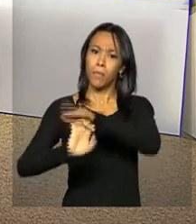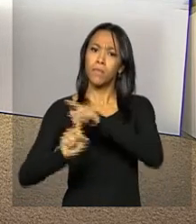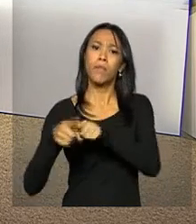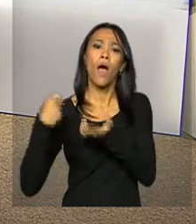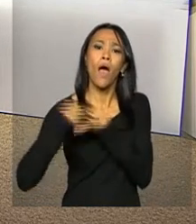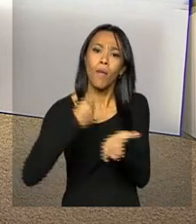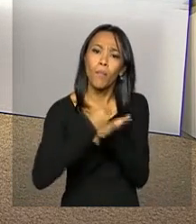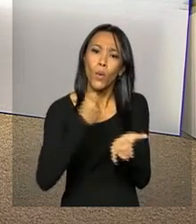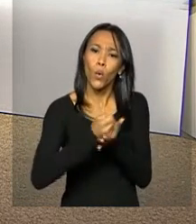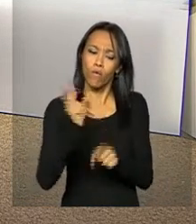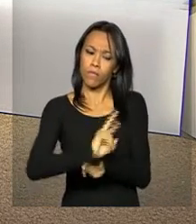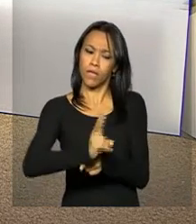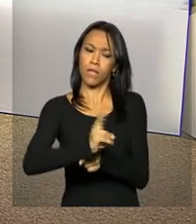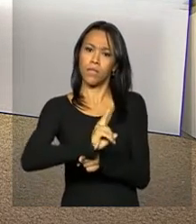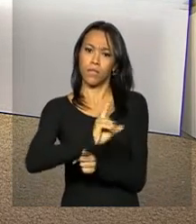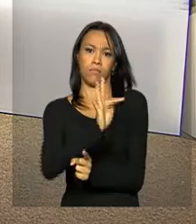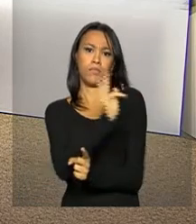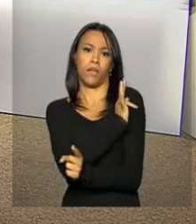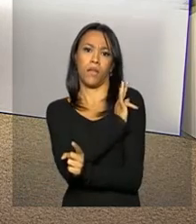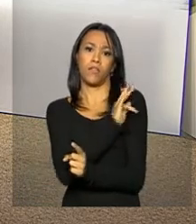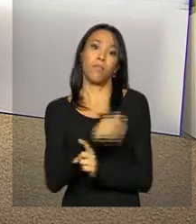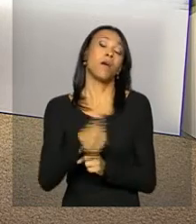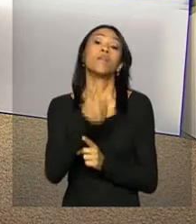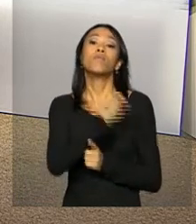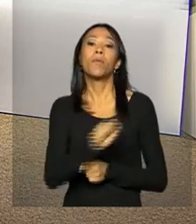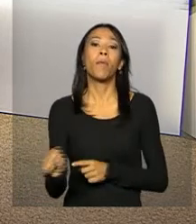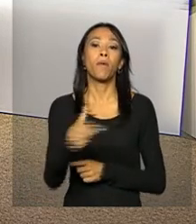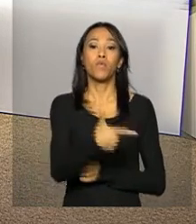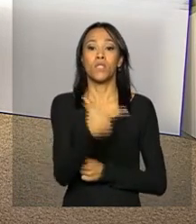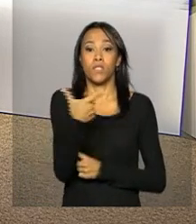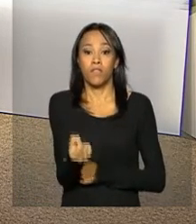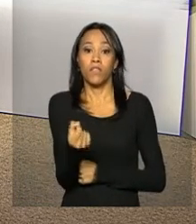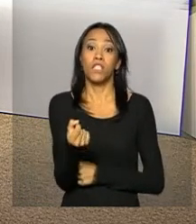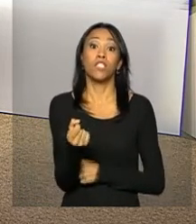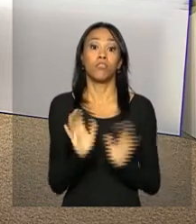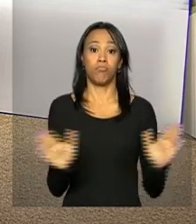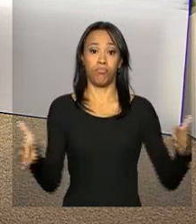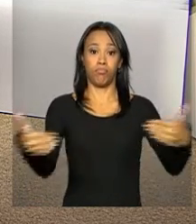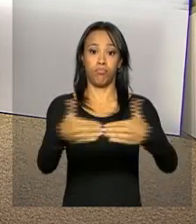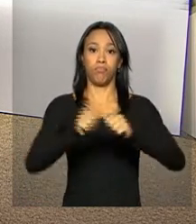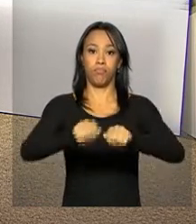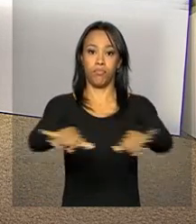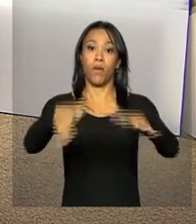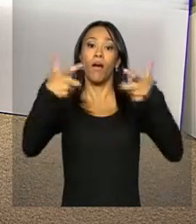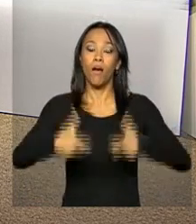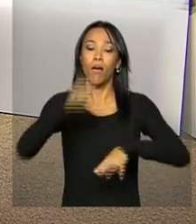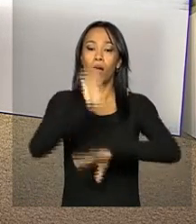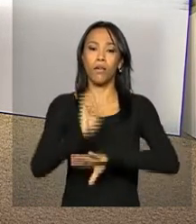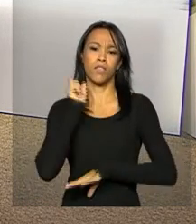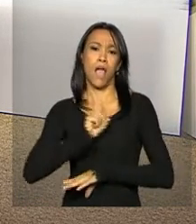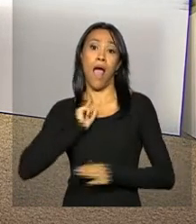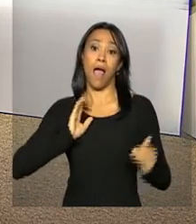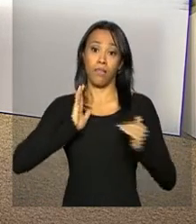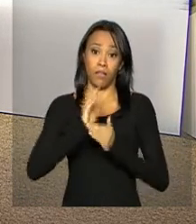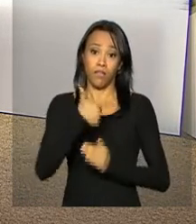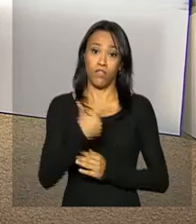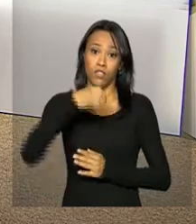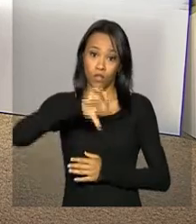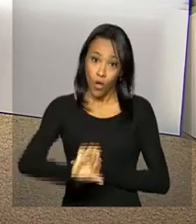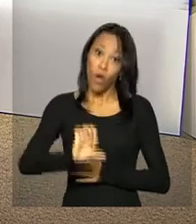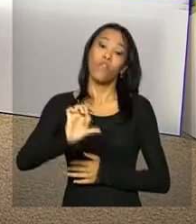técnico na fiscalização das 220 barragens de mineração de Minas Gerais. Até 29 de abril serão